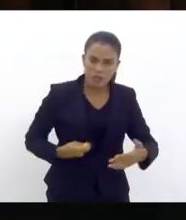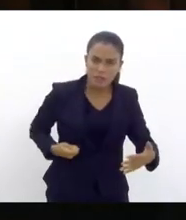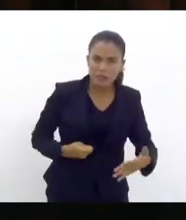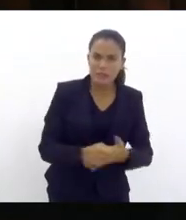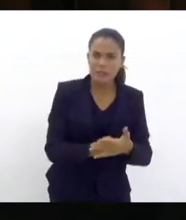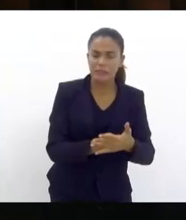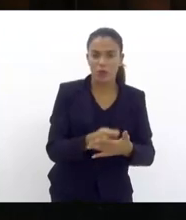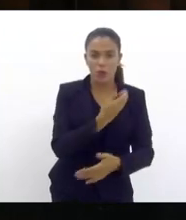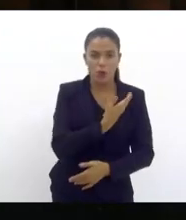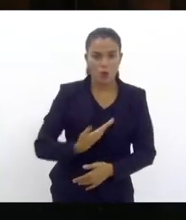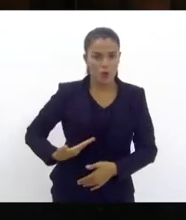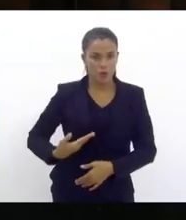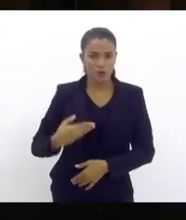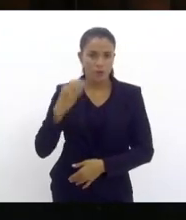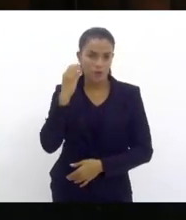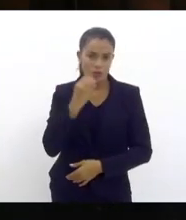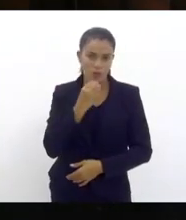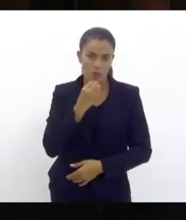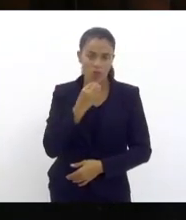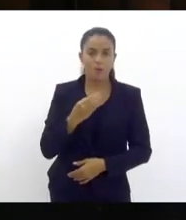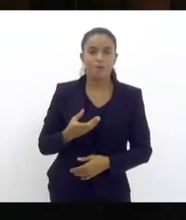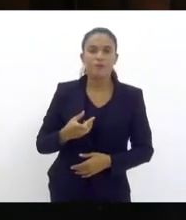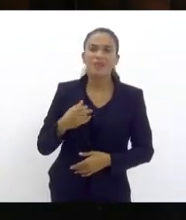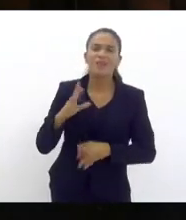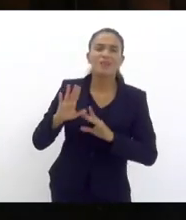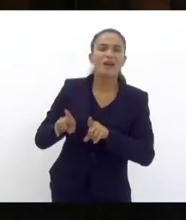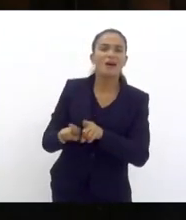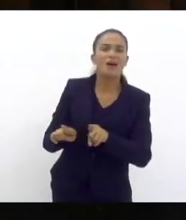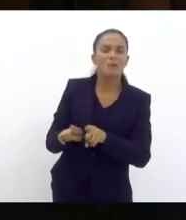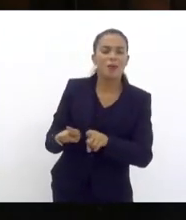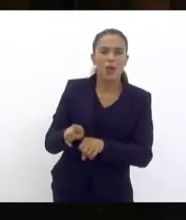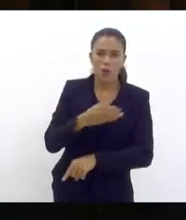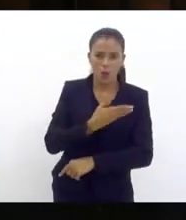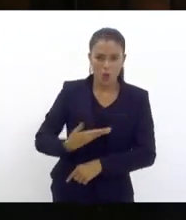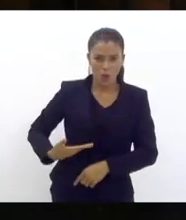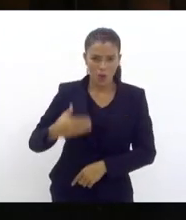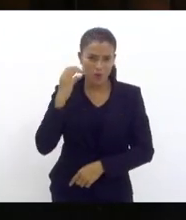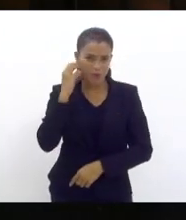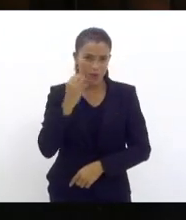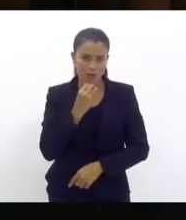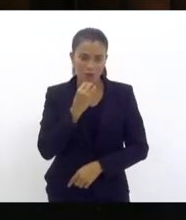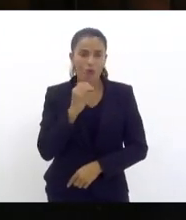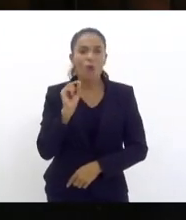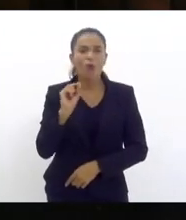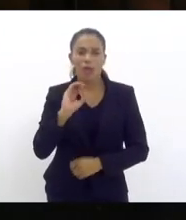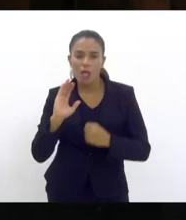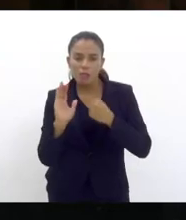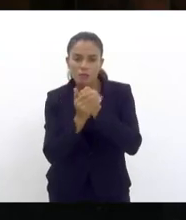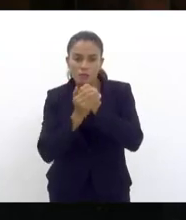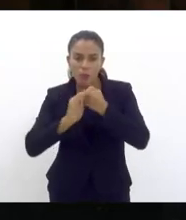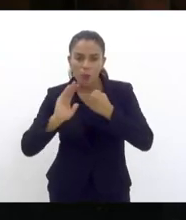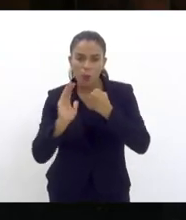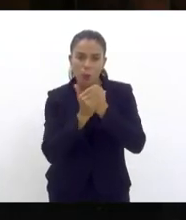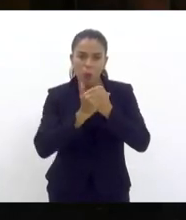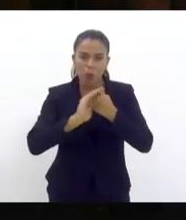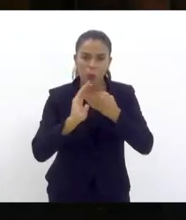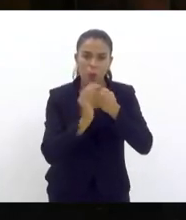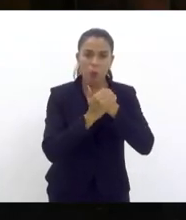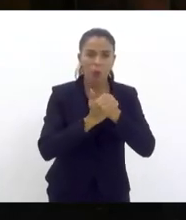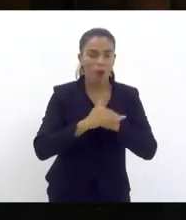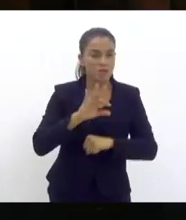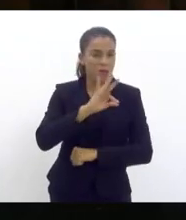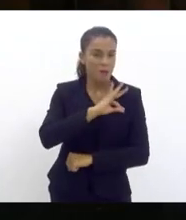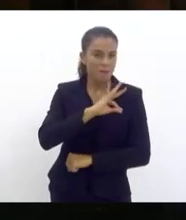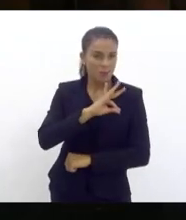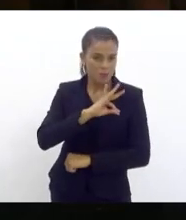que o governo do Estado faz. E não fique o governador Cláudio Castro se escondendo atrás dos policiais